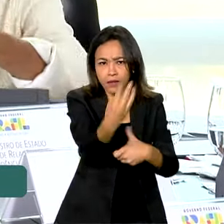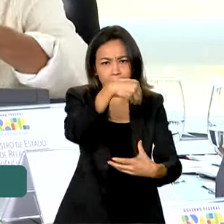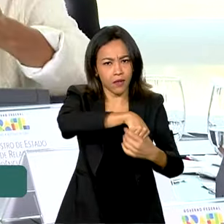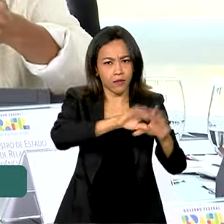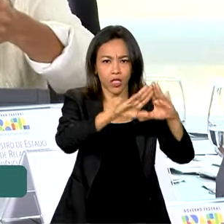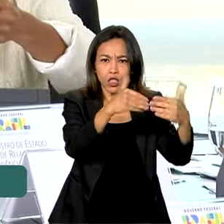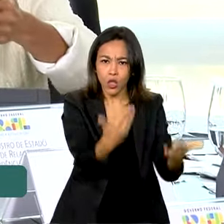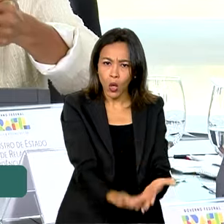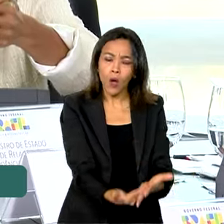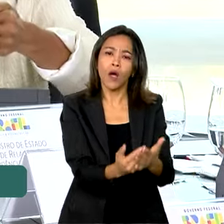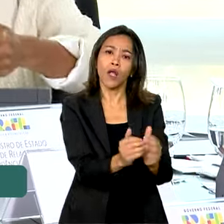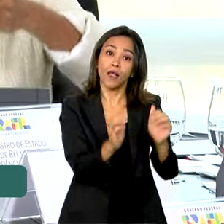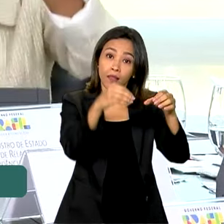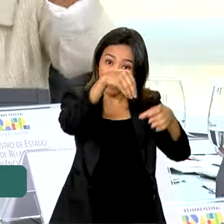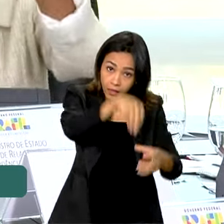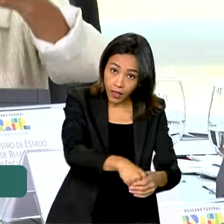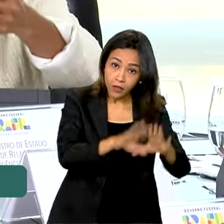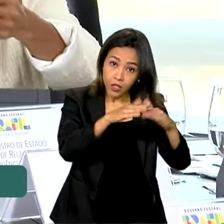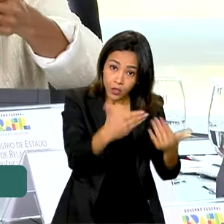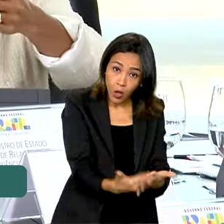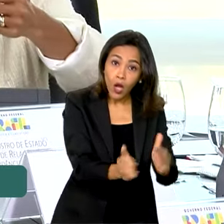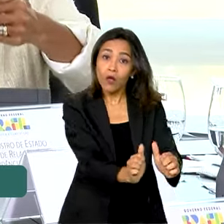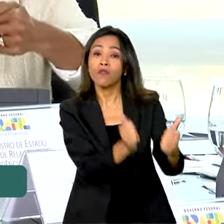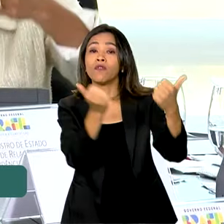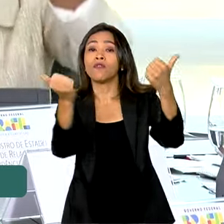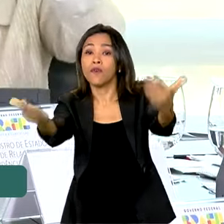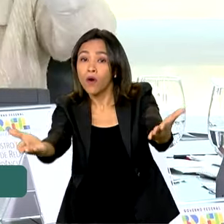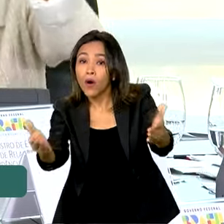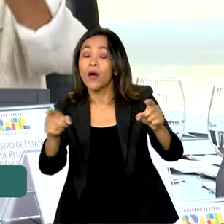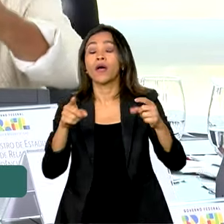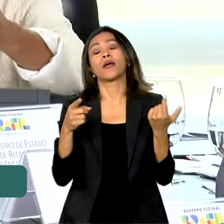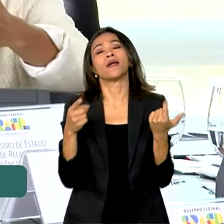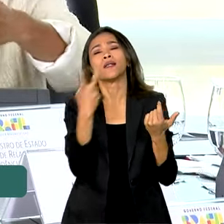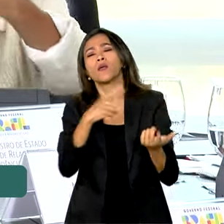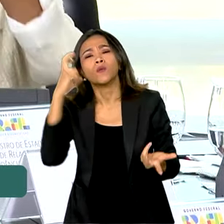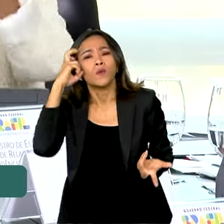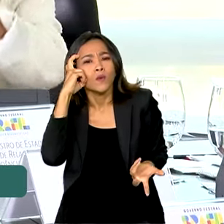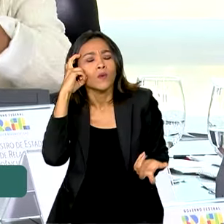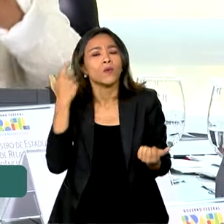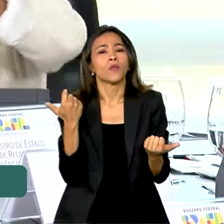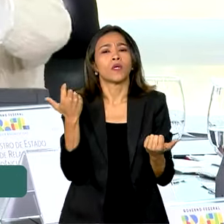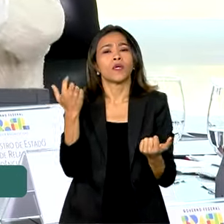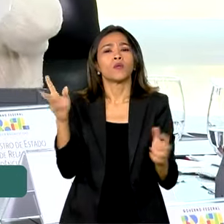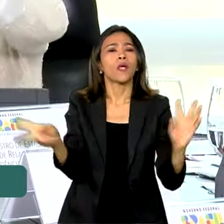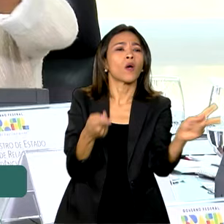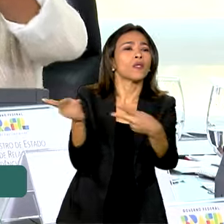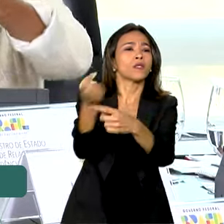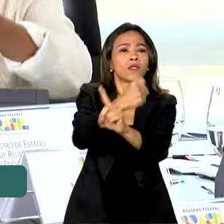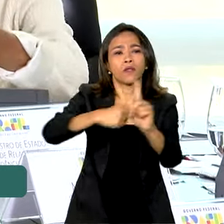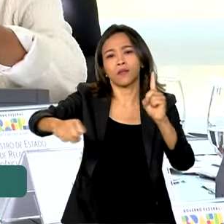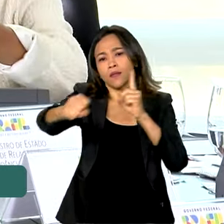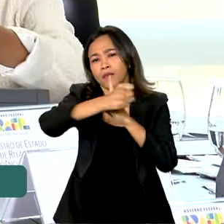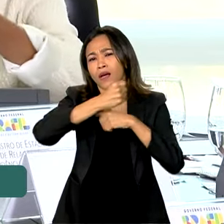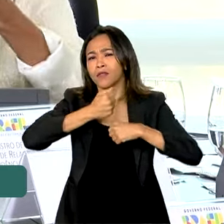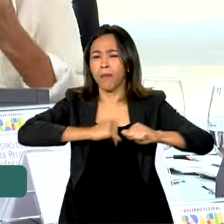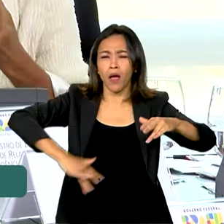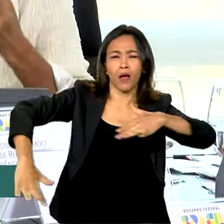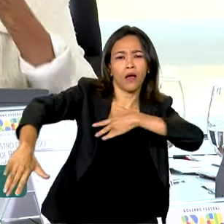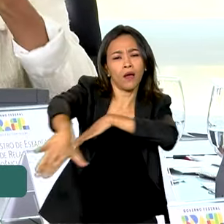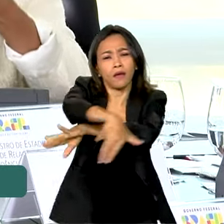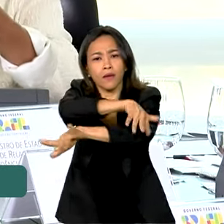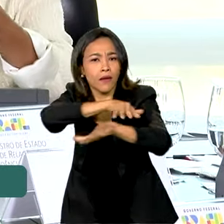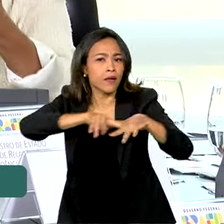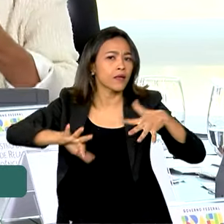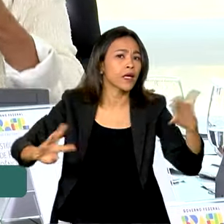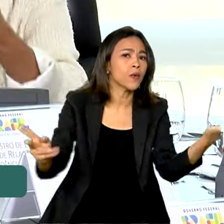aula, fora da sala de aula, nos processos culturais, nos processos sociais, nas diferentes dinâmicas em